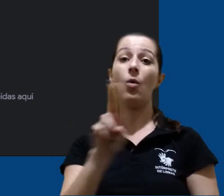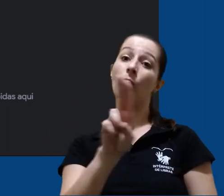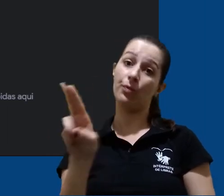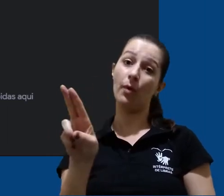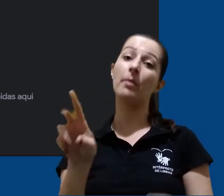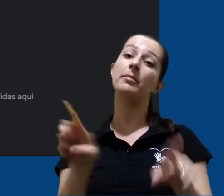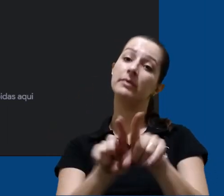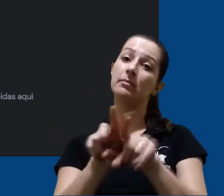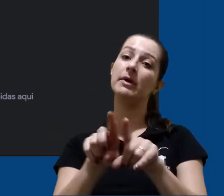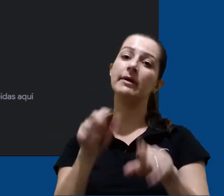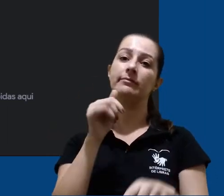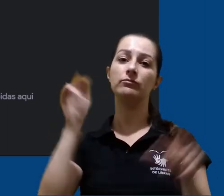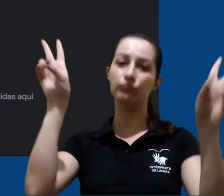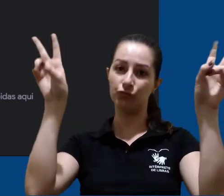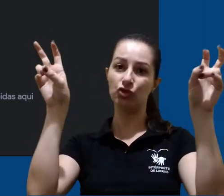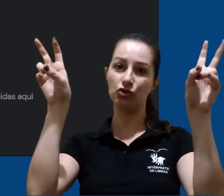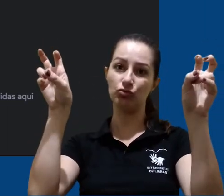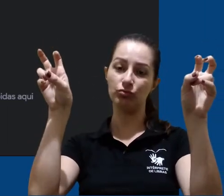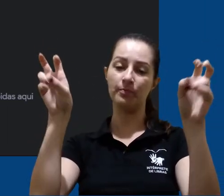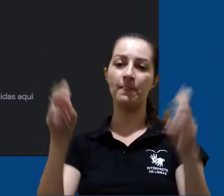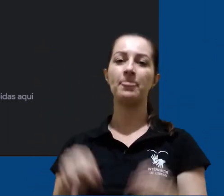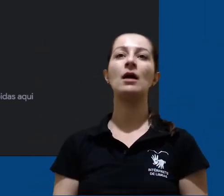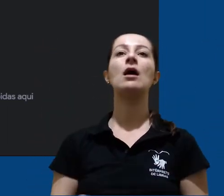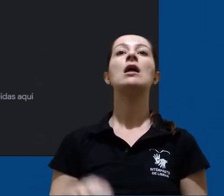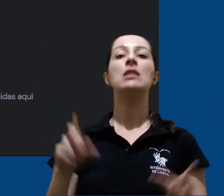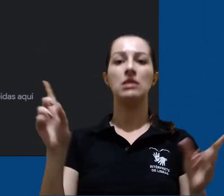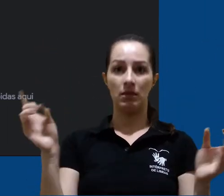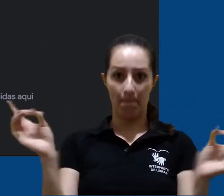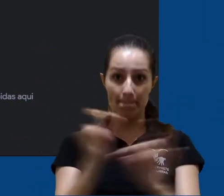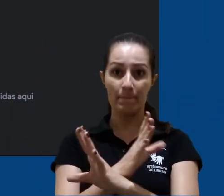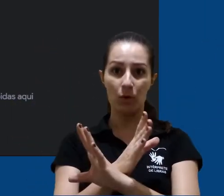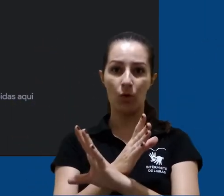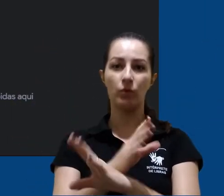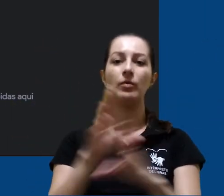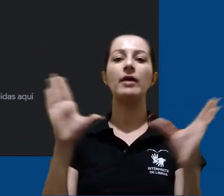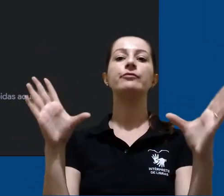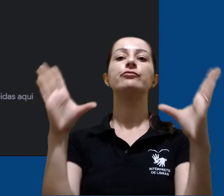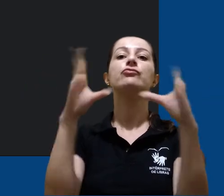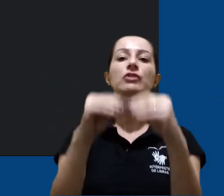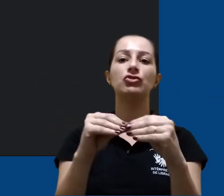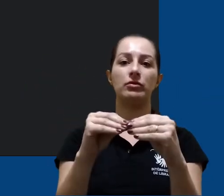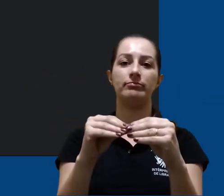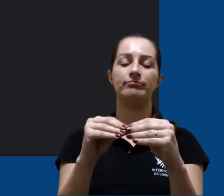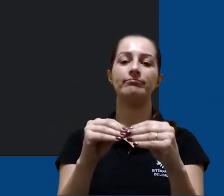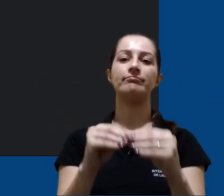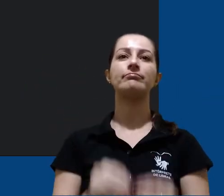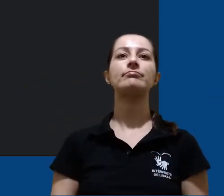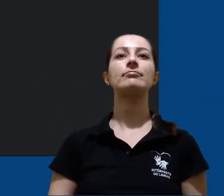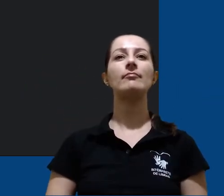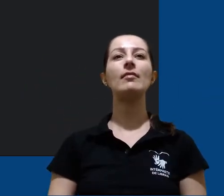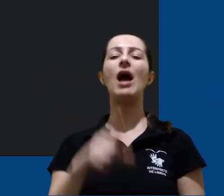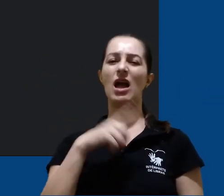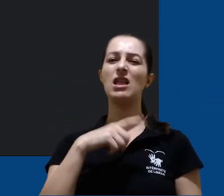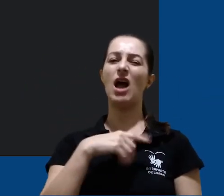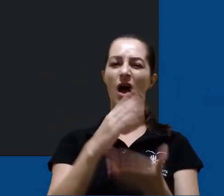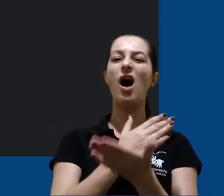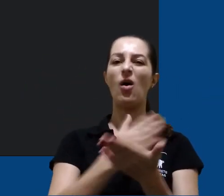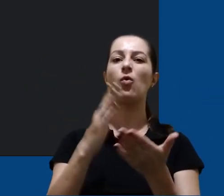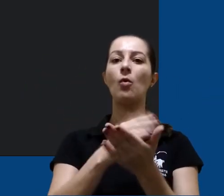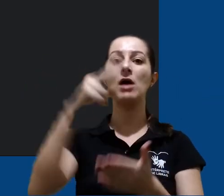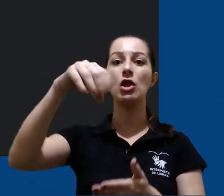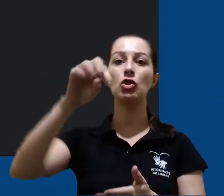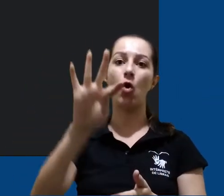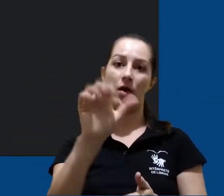atribuindo um título. Para concluir a criação da nota, clique em fechar. Vou criando algumas notas conforme